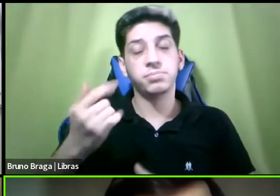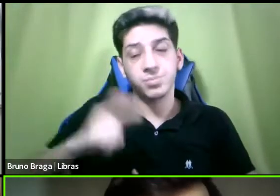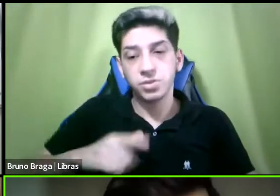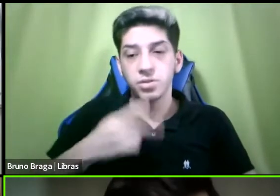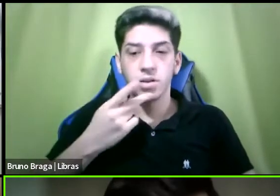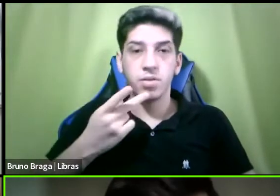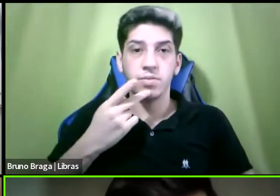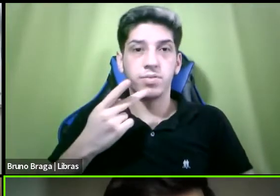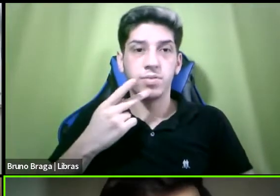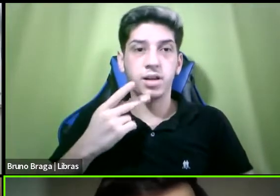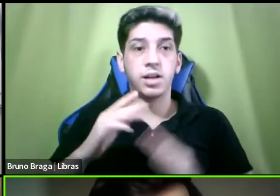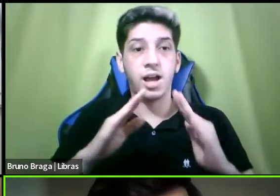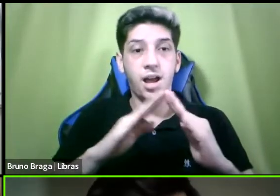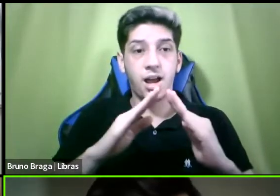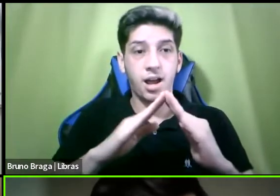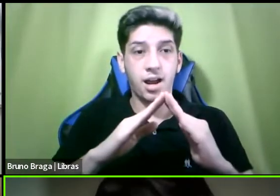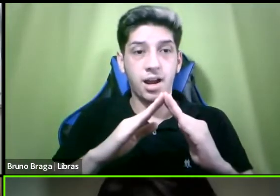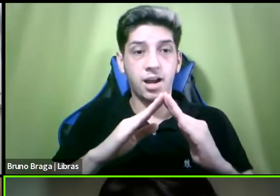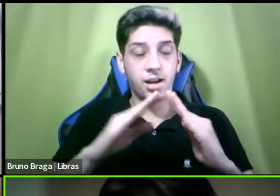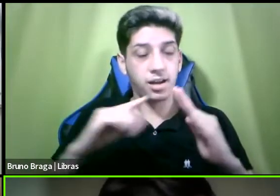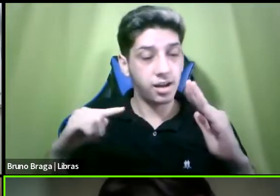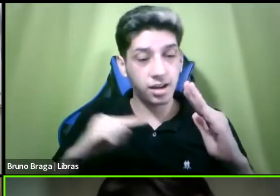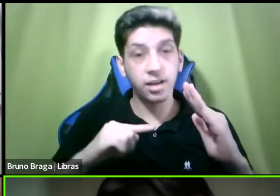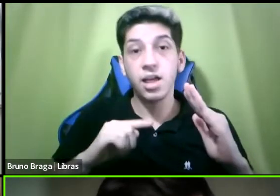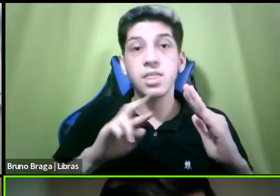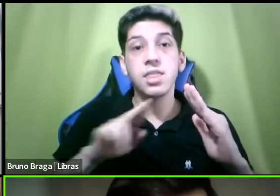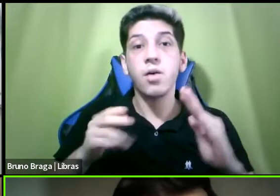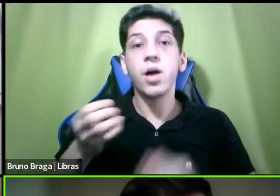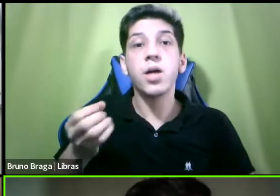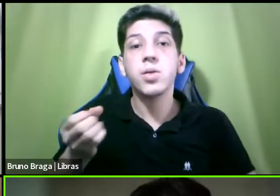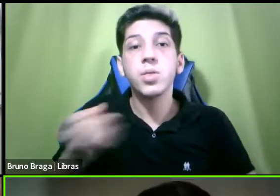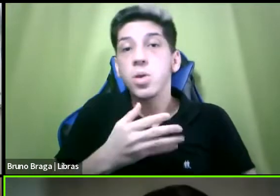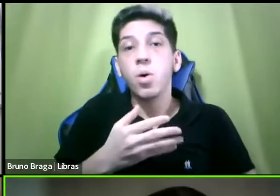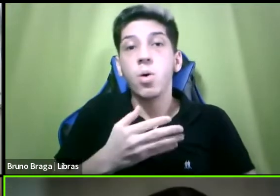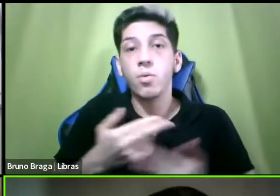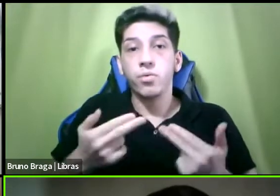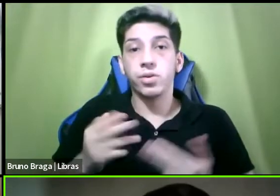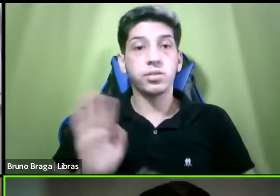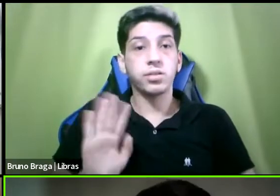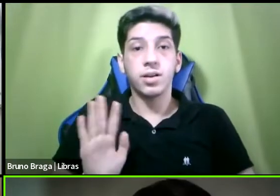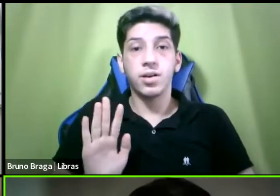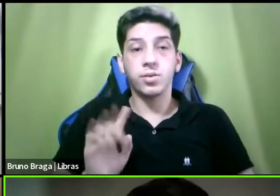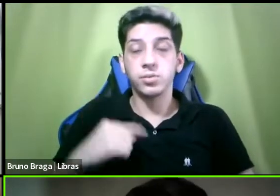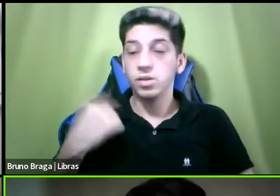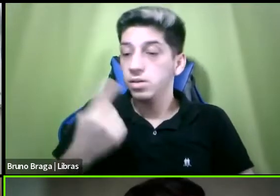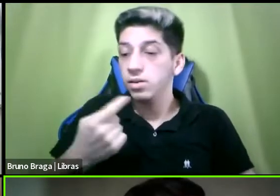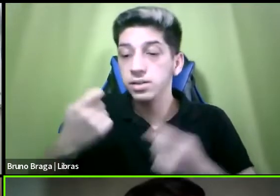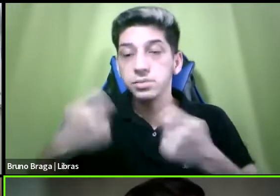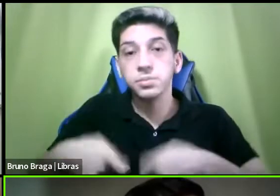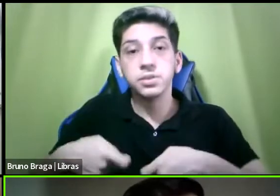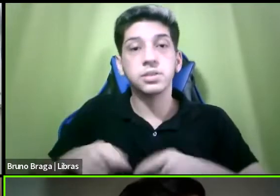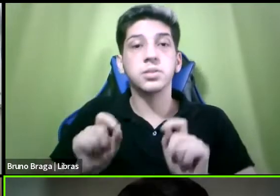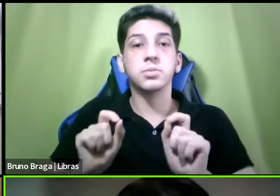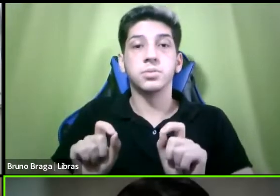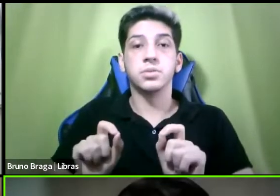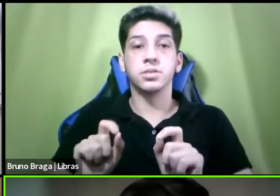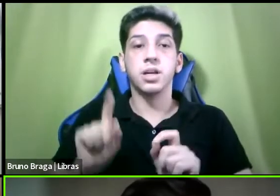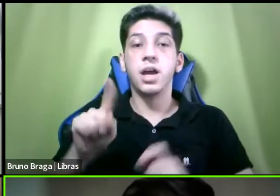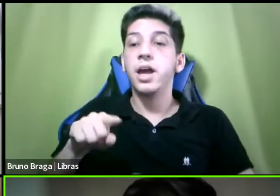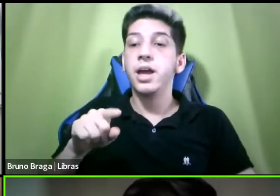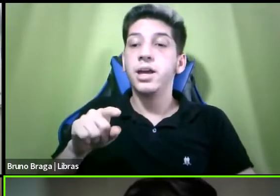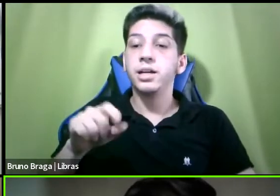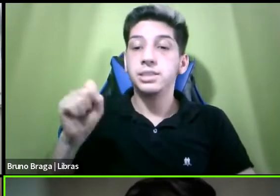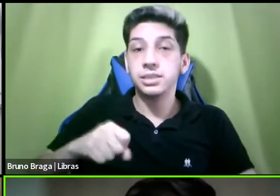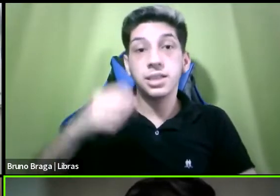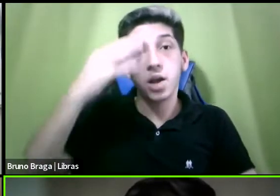não é uma novidade sabe o que a gente precisa é devidamente compreender